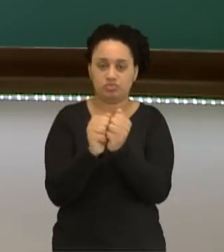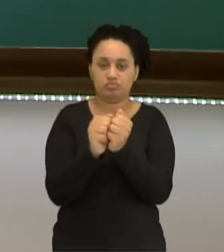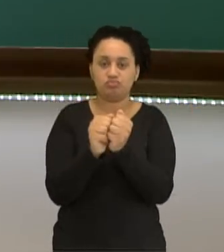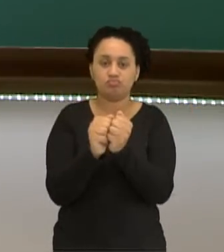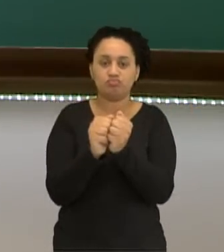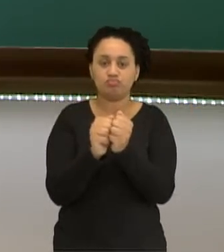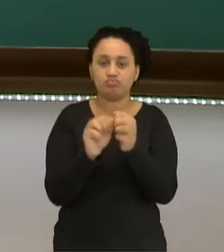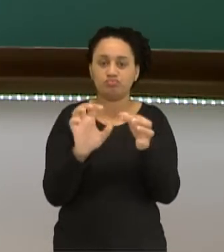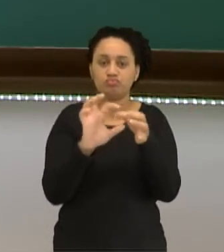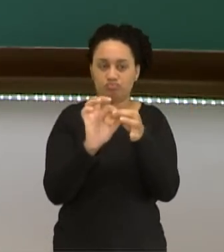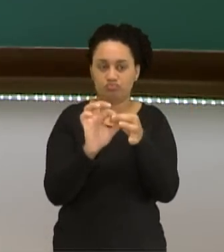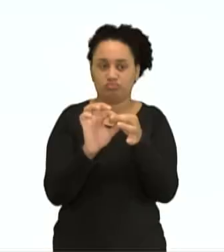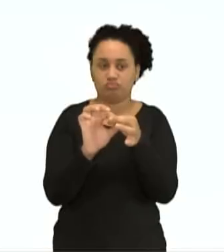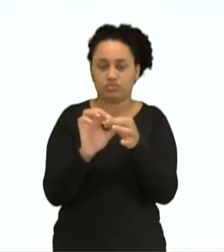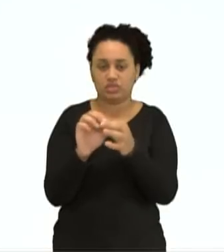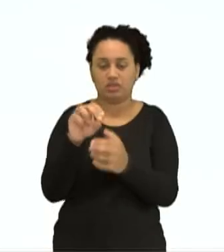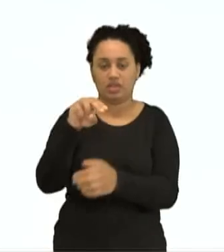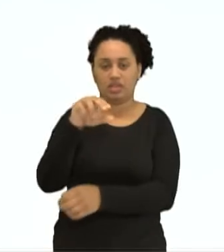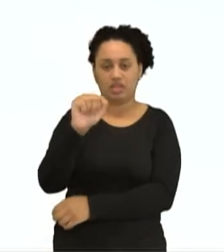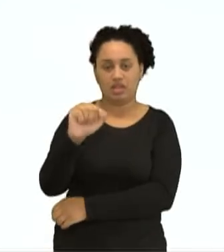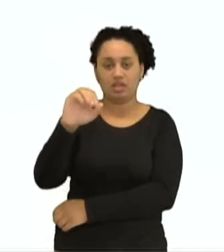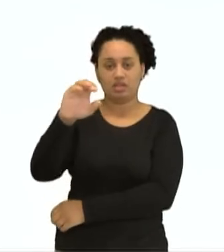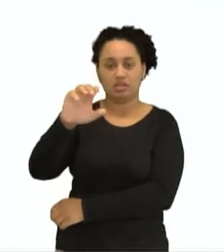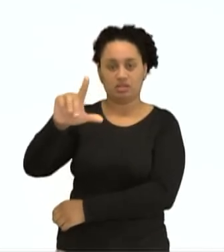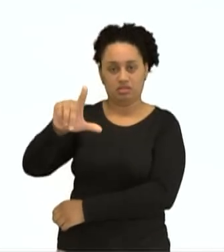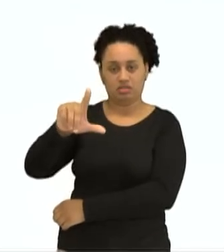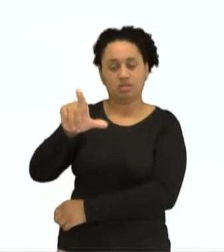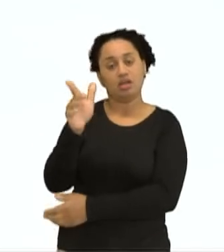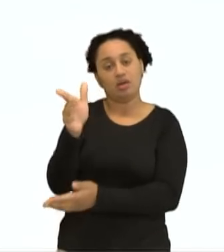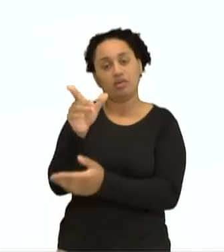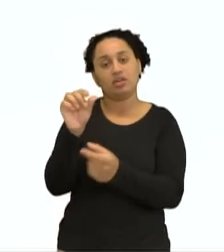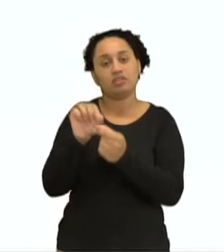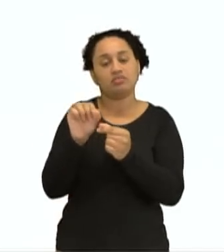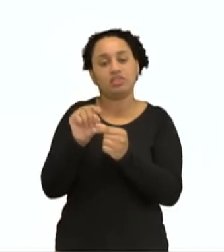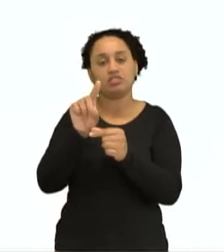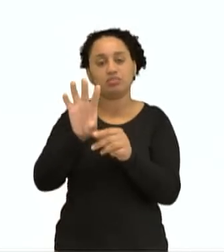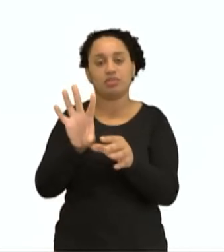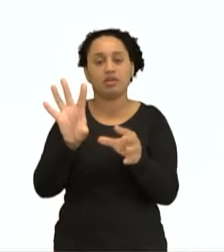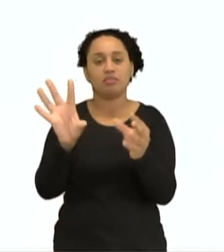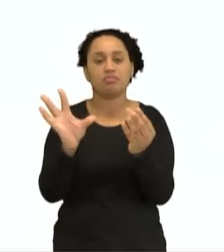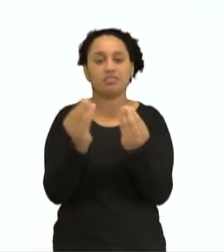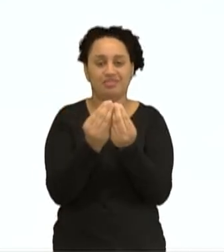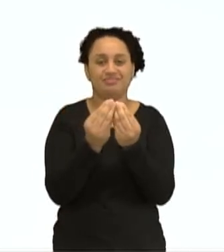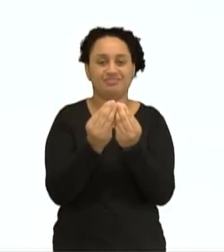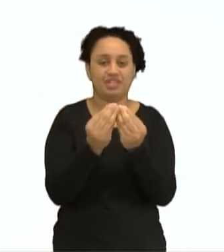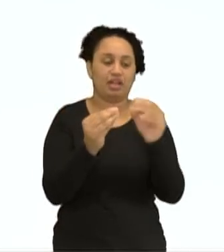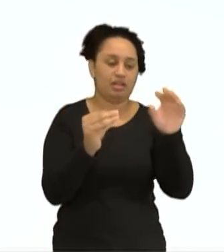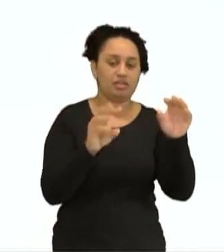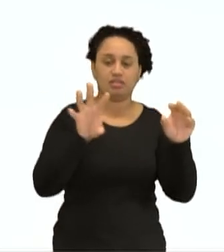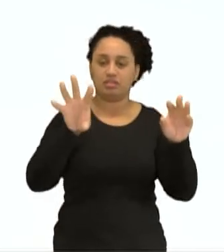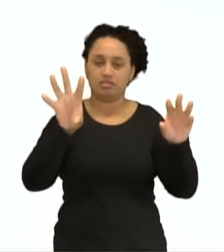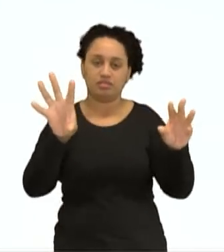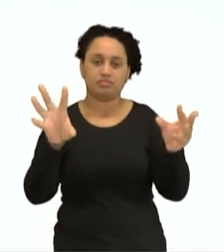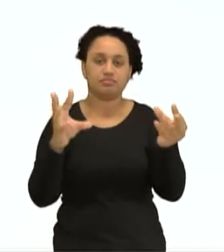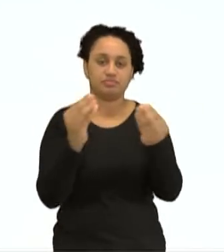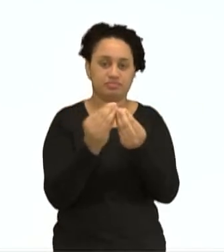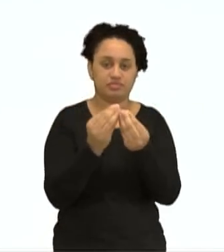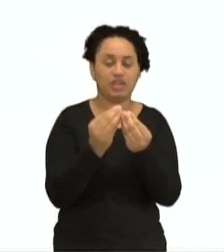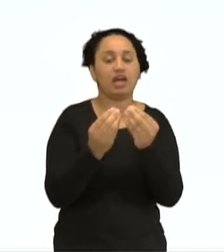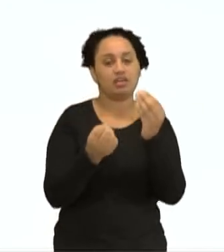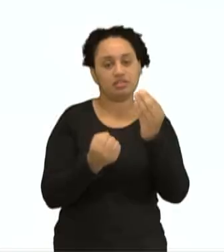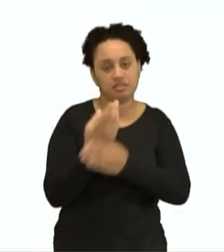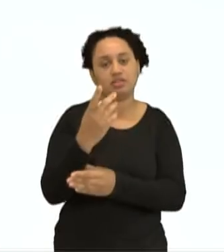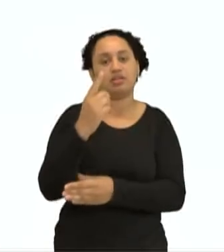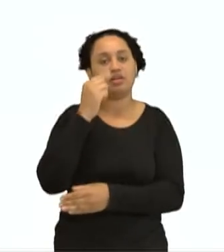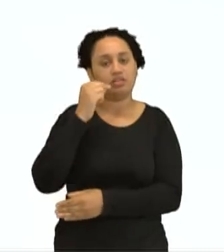juntos. Por conta disso, eles se uniram e vão formar agora uma molécula. A molécula que vai dar origem ao cloreto de sódio.